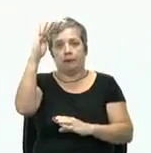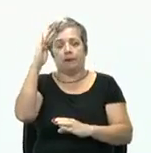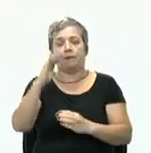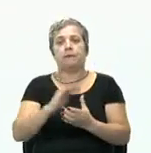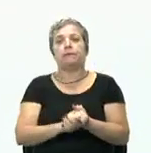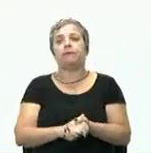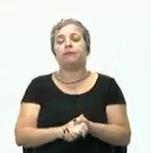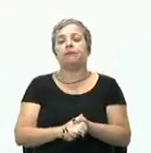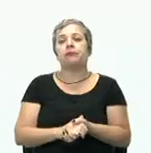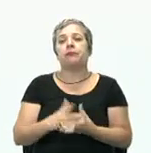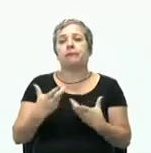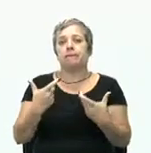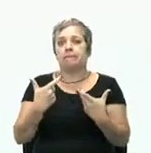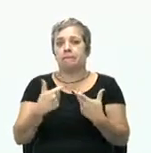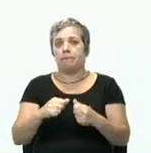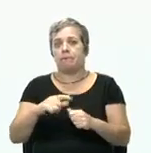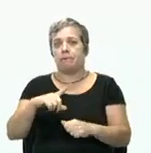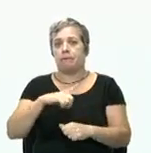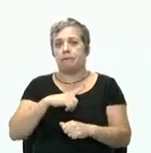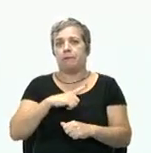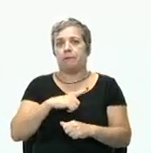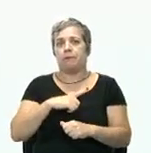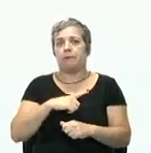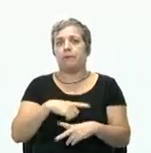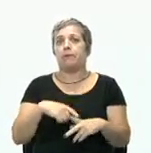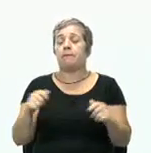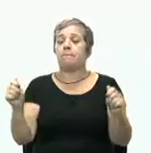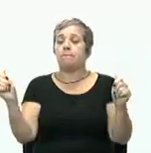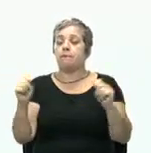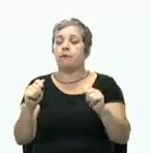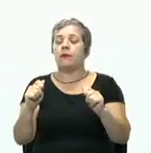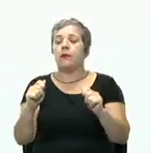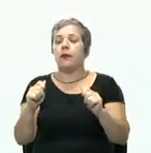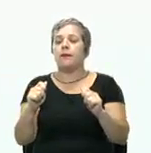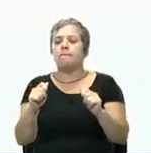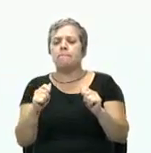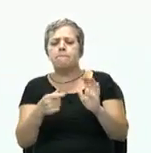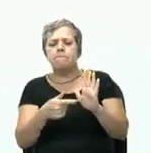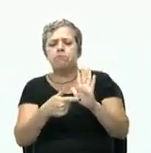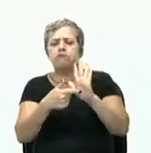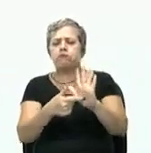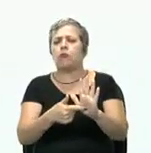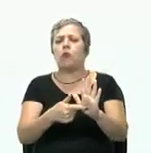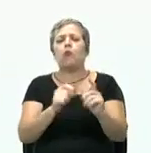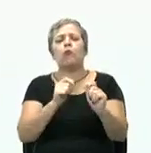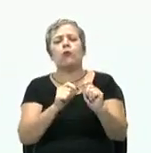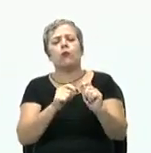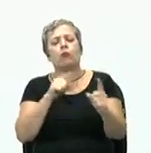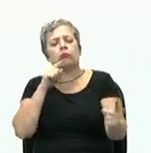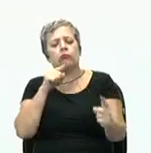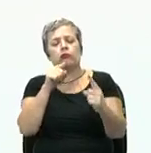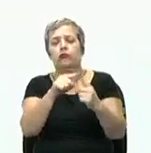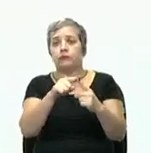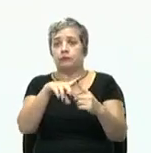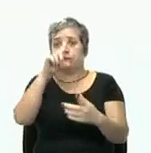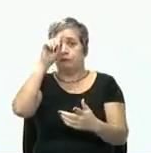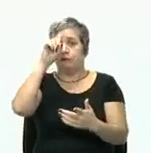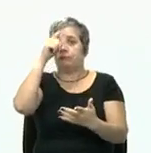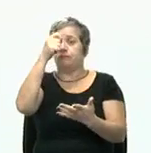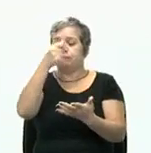principais. Eles precisam ter aí especificação prévia dos objetivos, tomada de